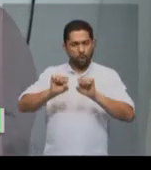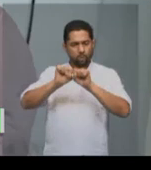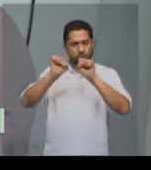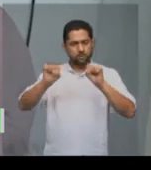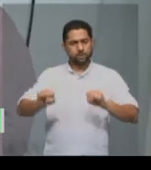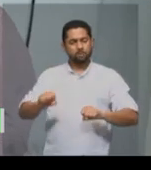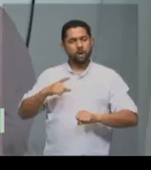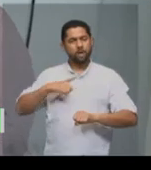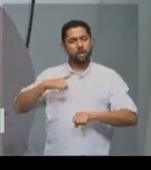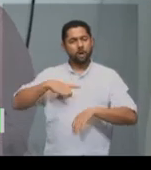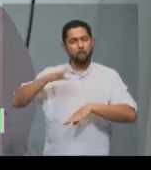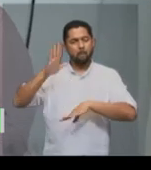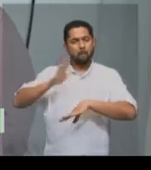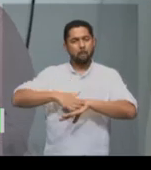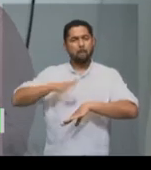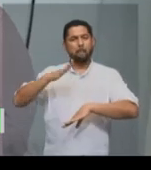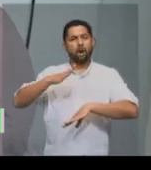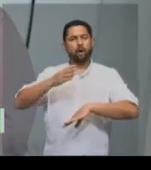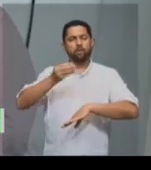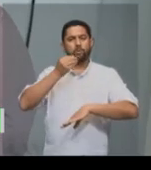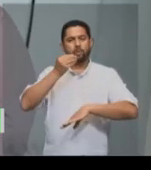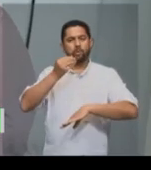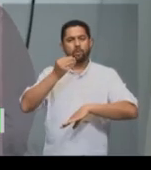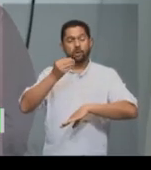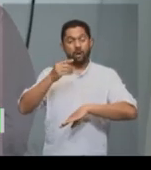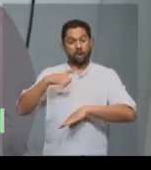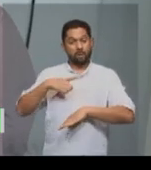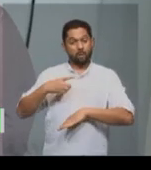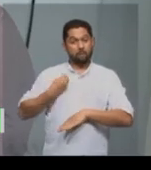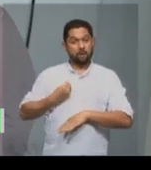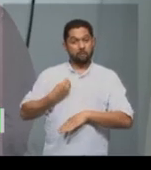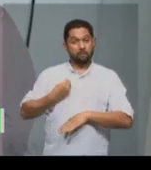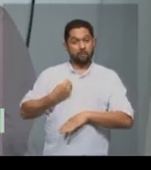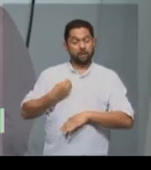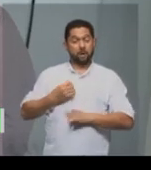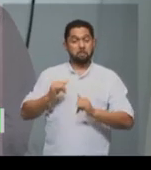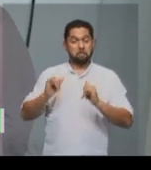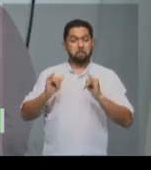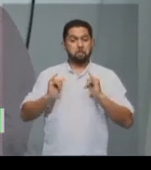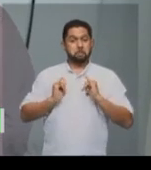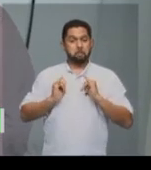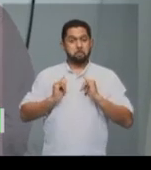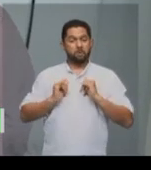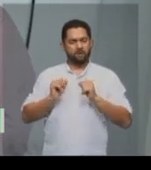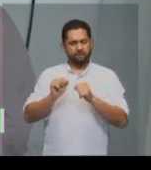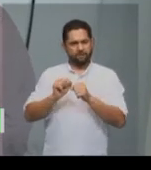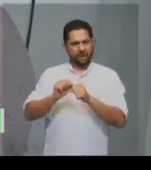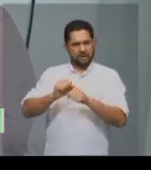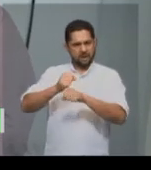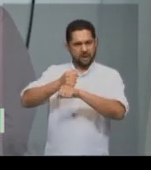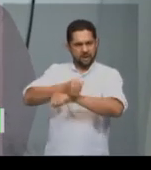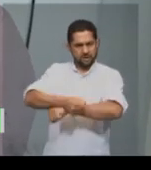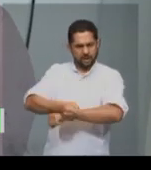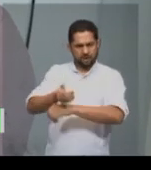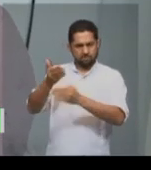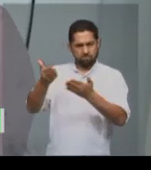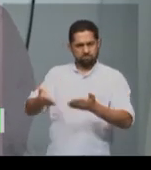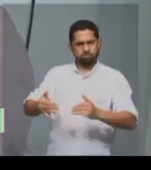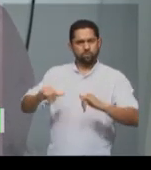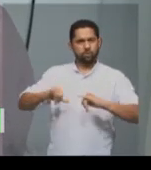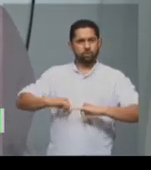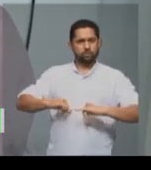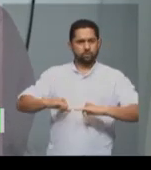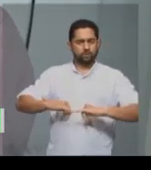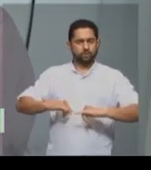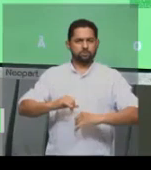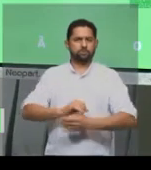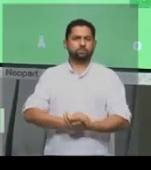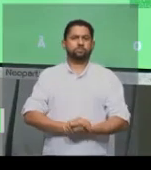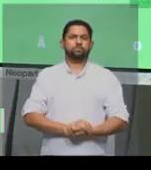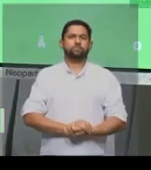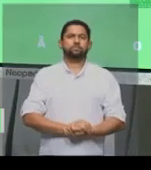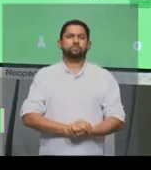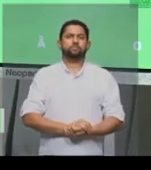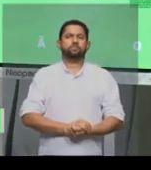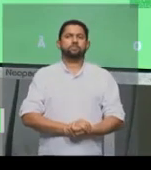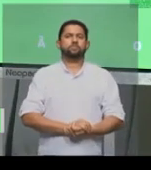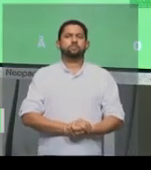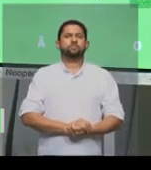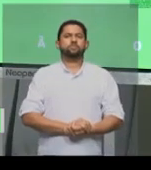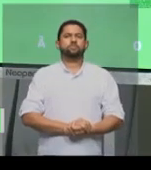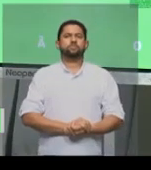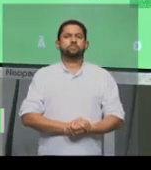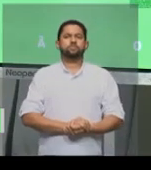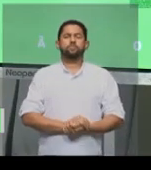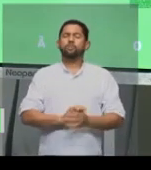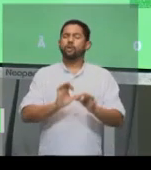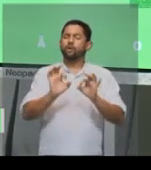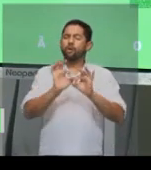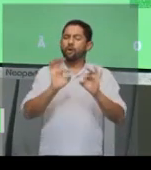lucros e consiga uma vida melhor explorando a vida de pessoas escravizadas. Excelente, professor,